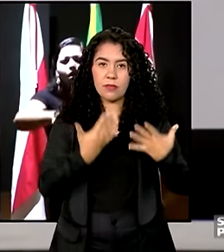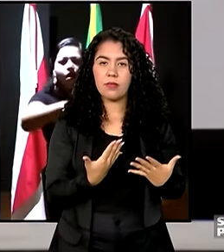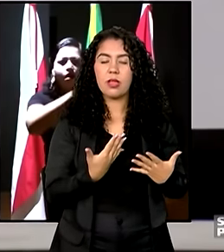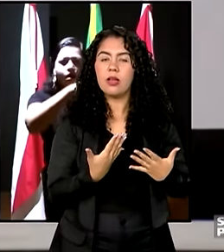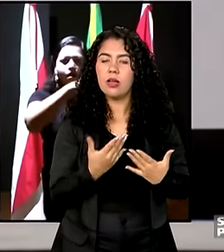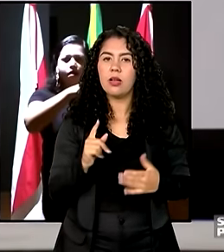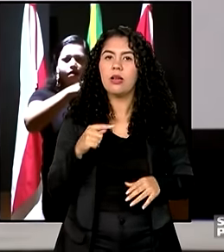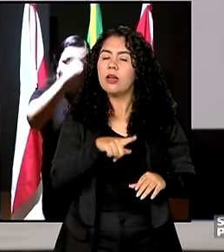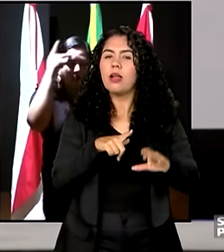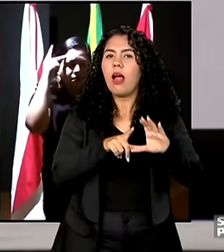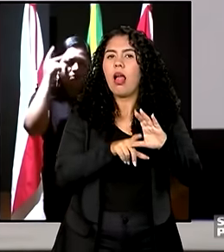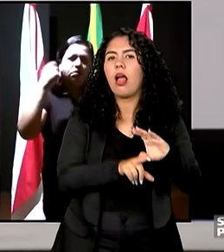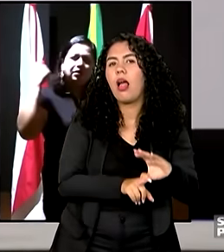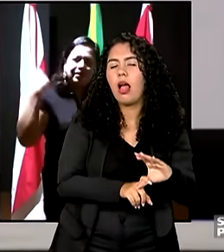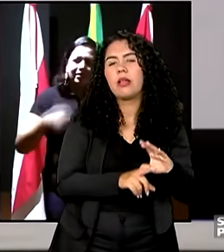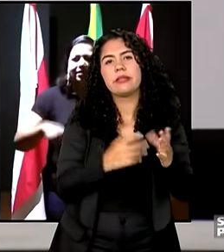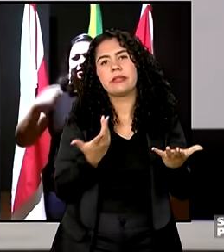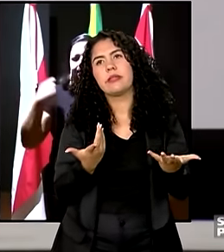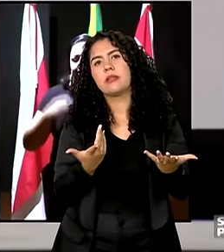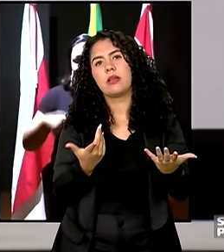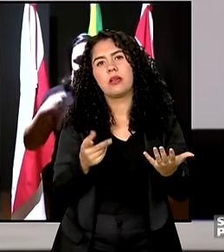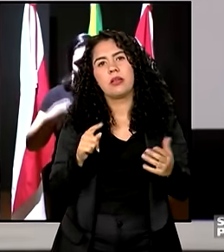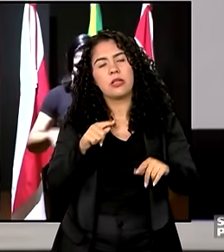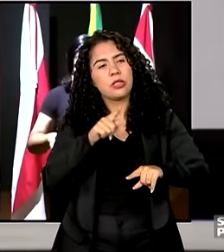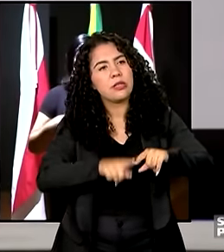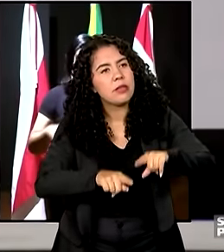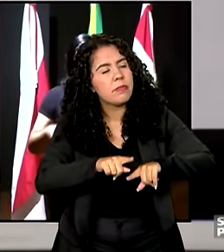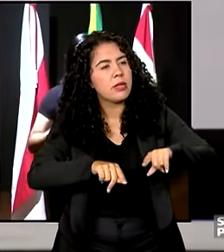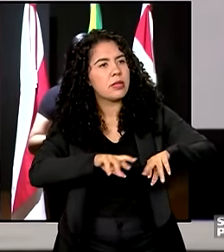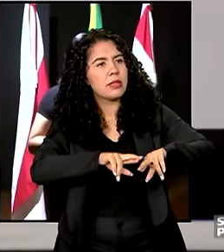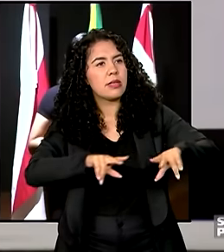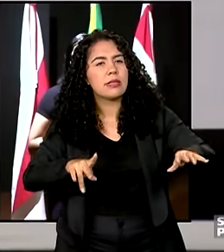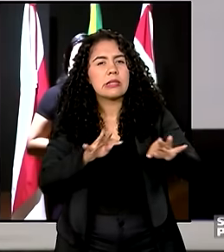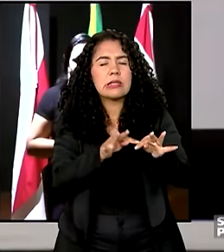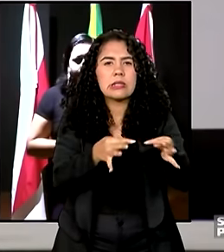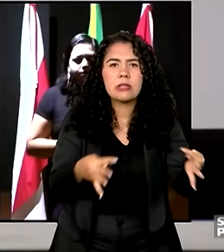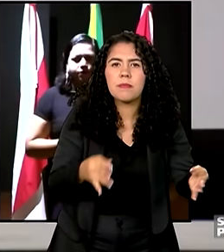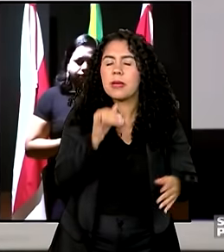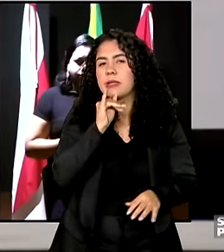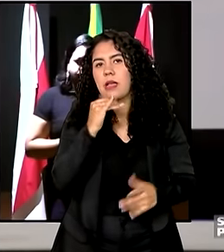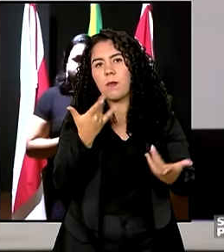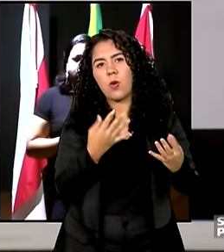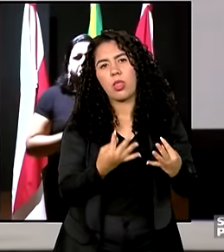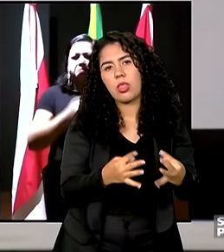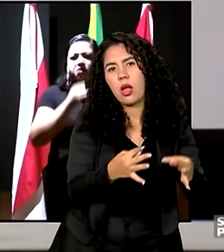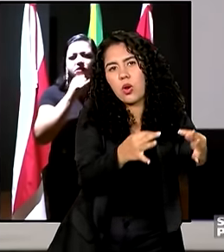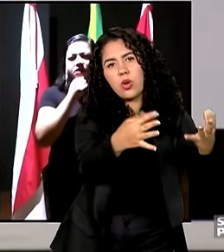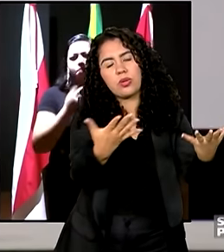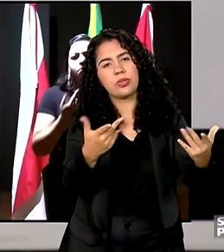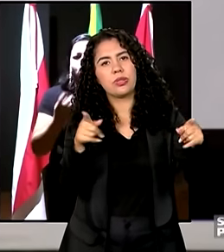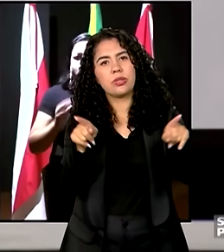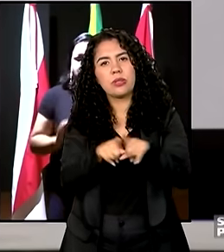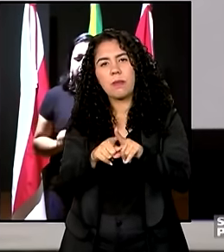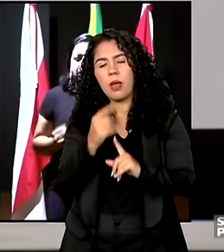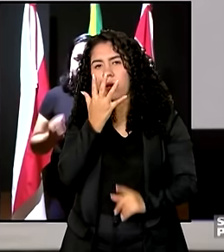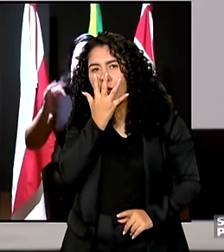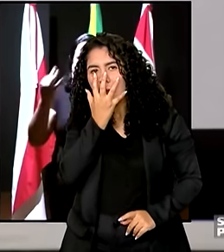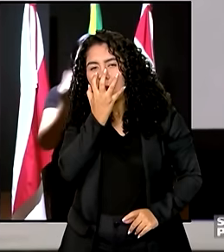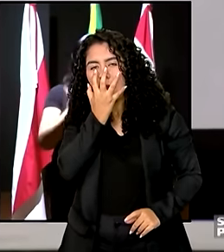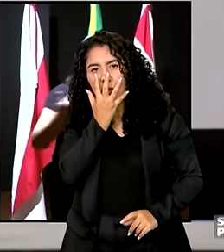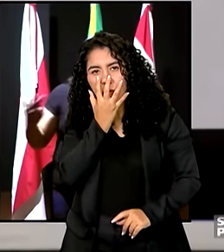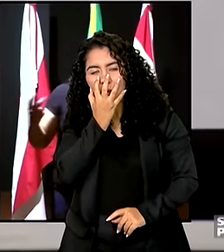até em itens muito simples do ponto de vista de tecnologia, como respiradores, como